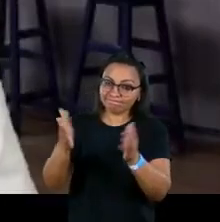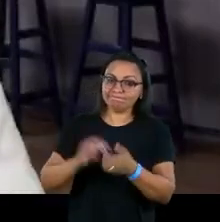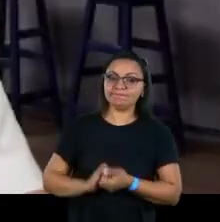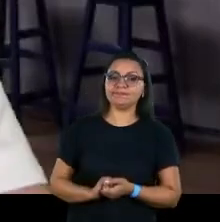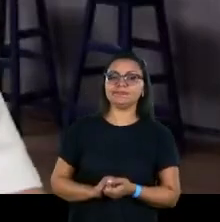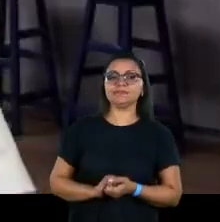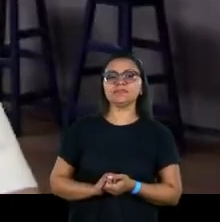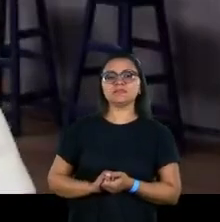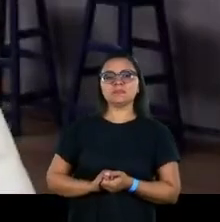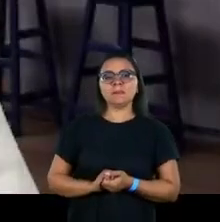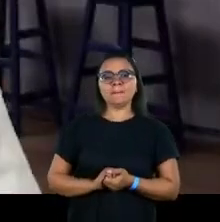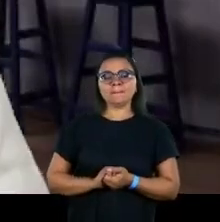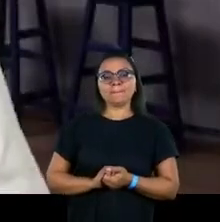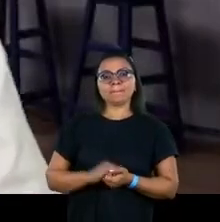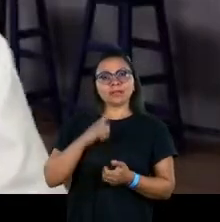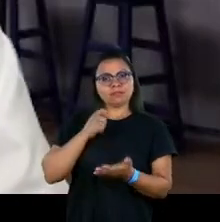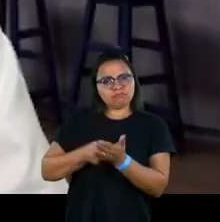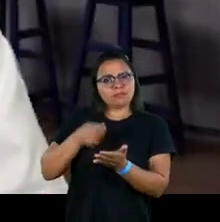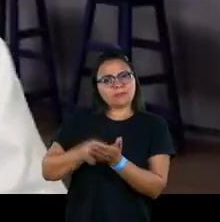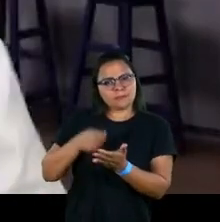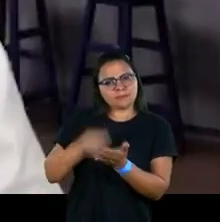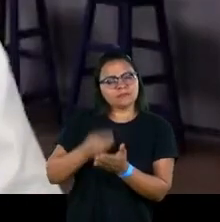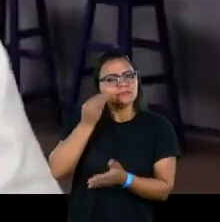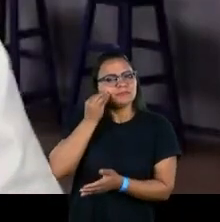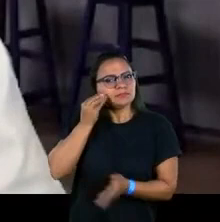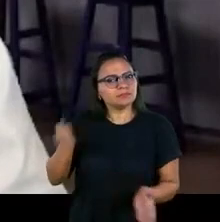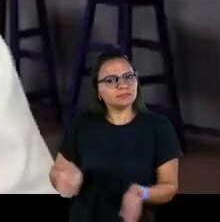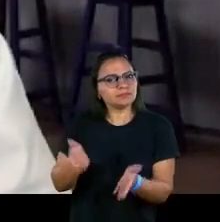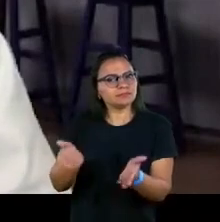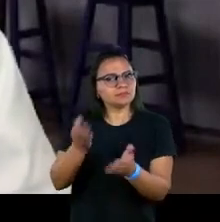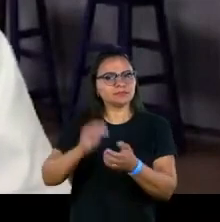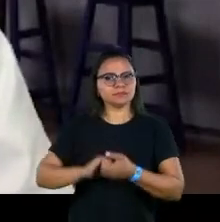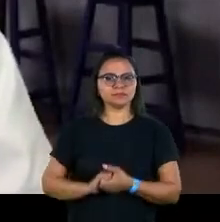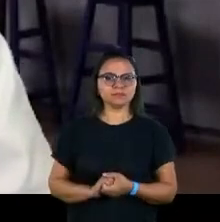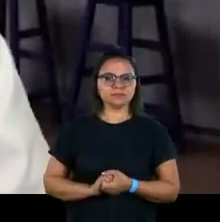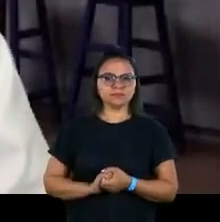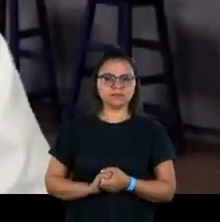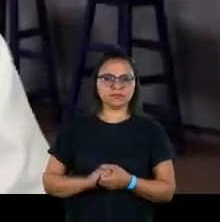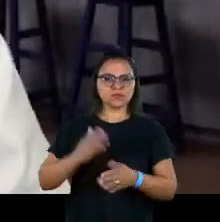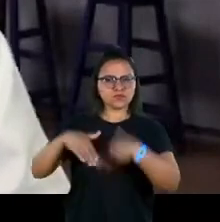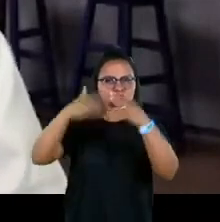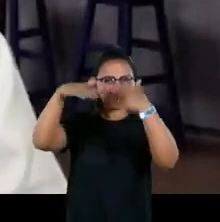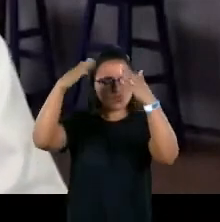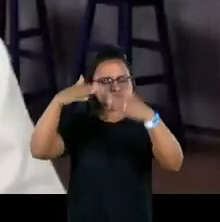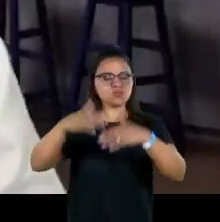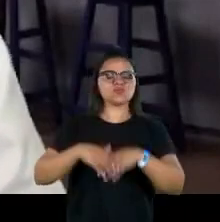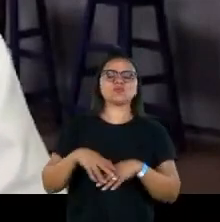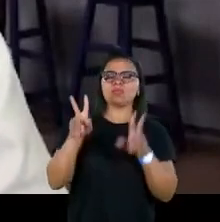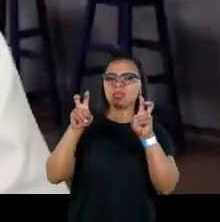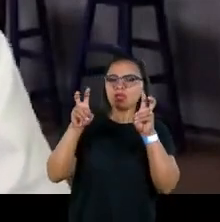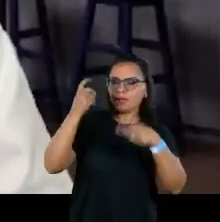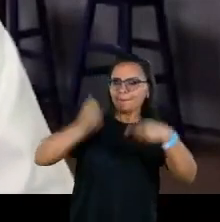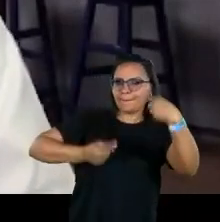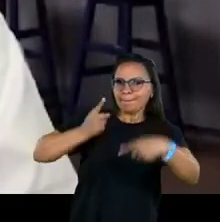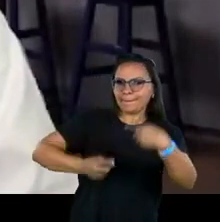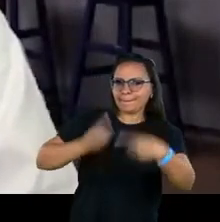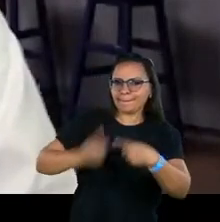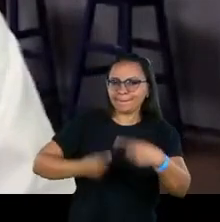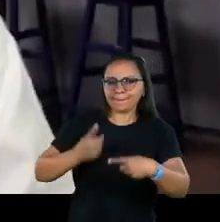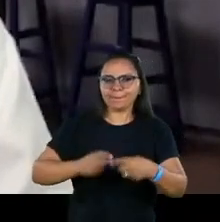menos a Ação da Cidadania tem lutado bastante em relação a construir política pública e trazer temas para o debate,